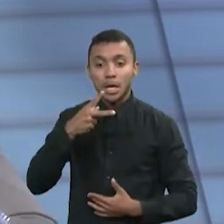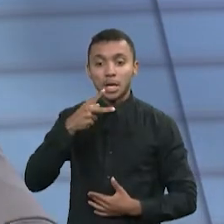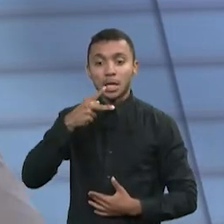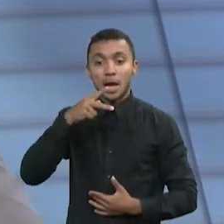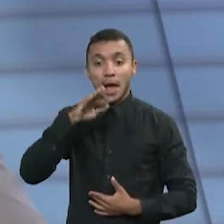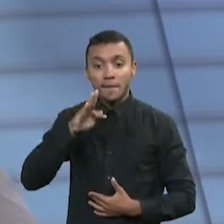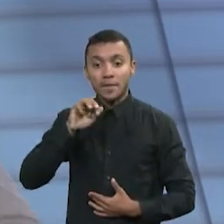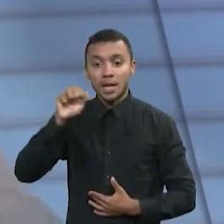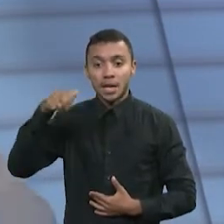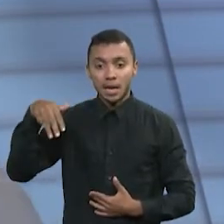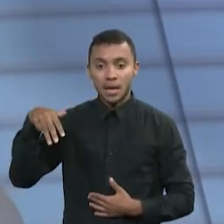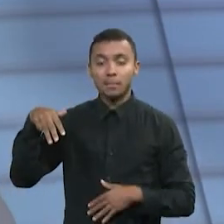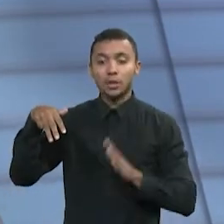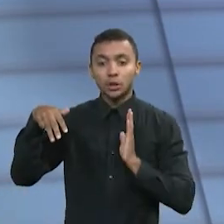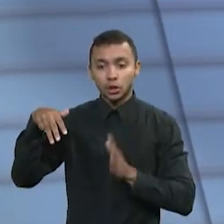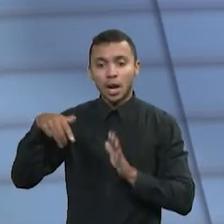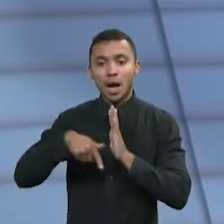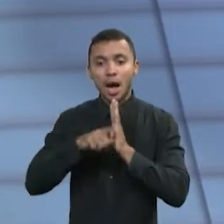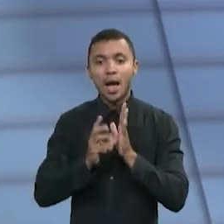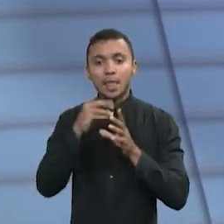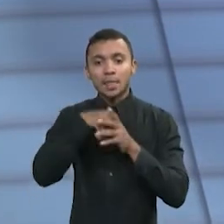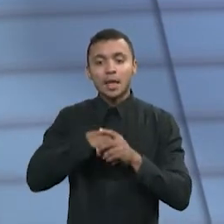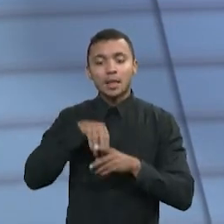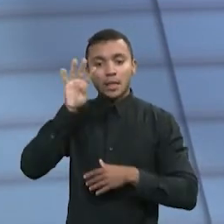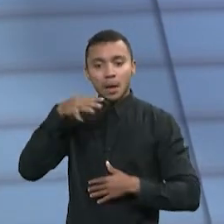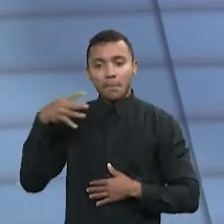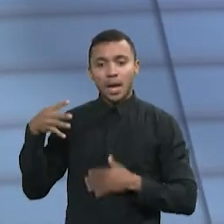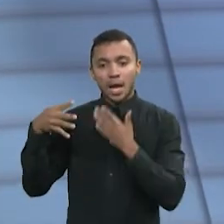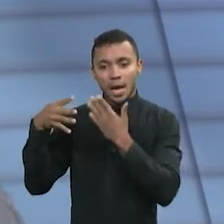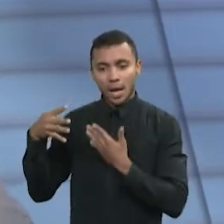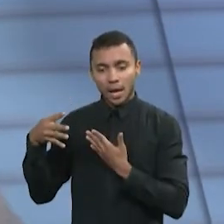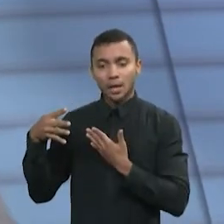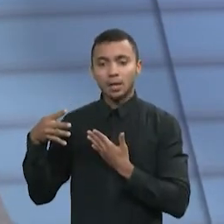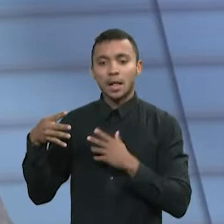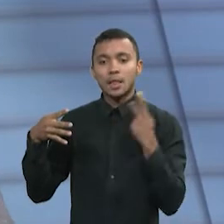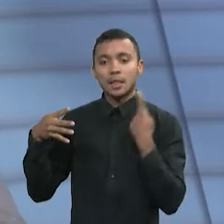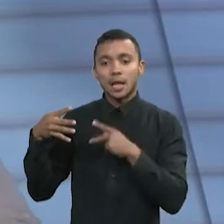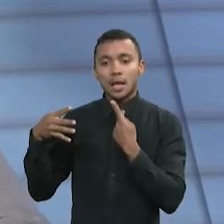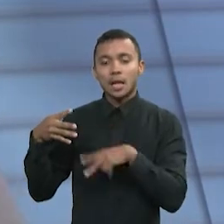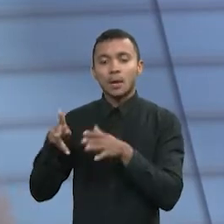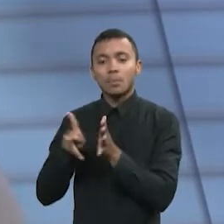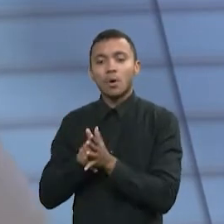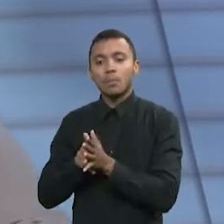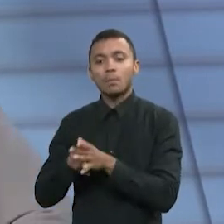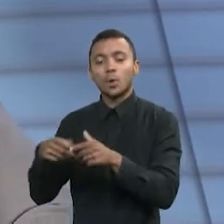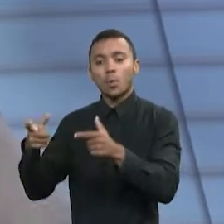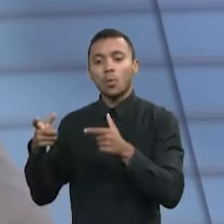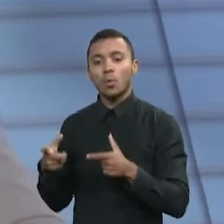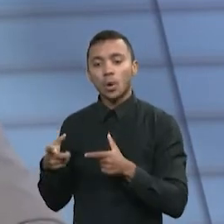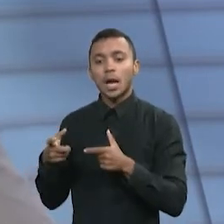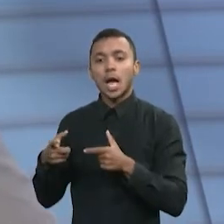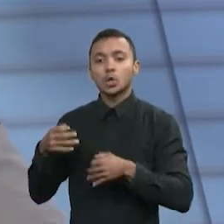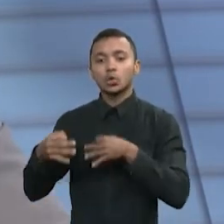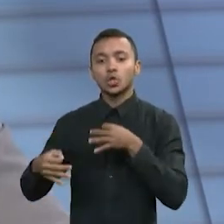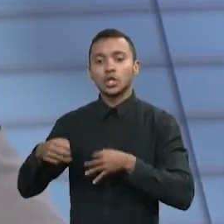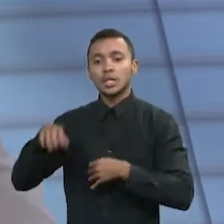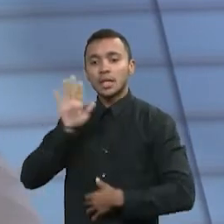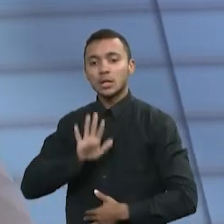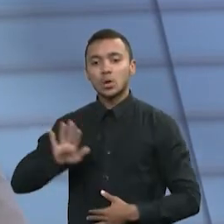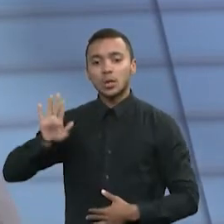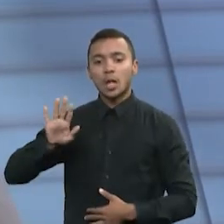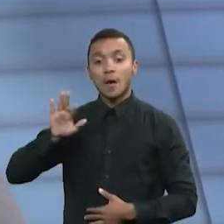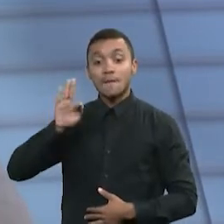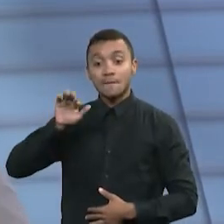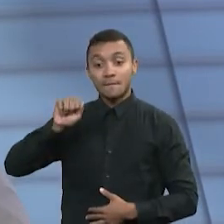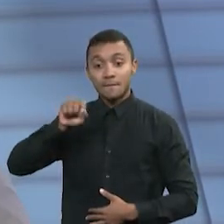débitos que já estão no nível de inscrição endividativa, que estão na Procuradoria da Fazenda Nacional. O governo, ele vem trazendo